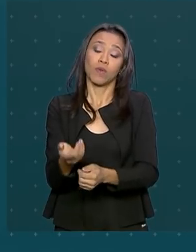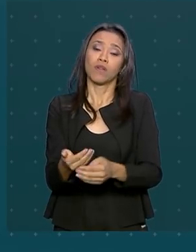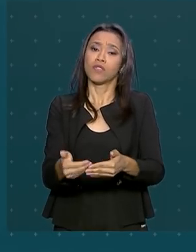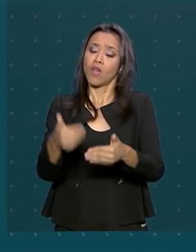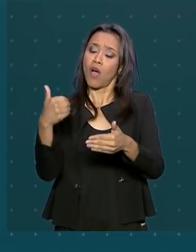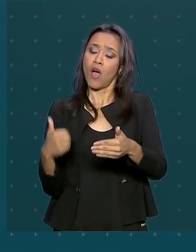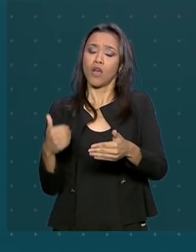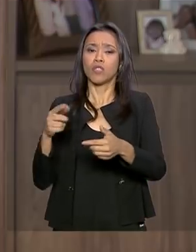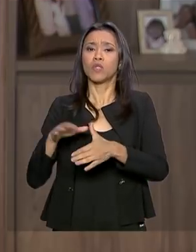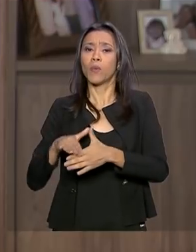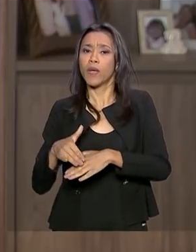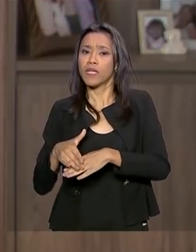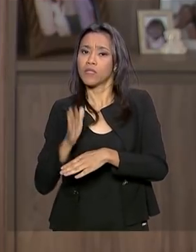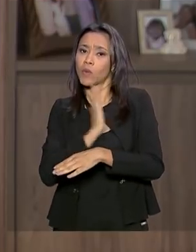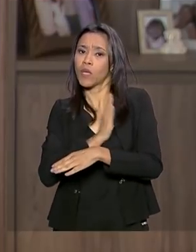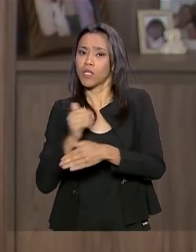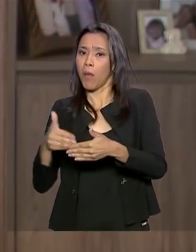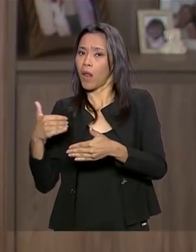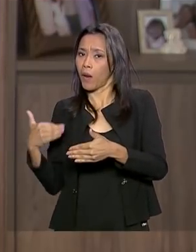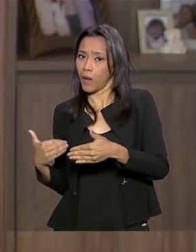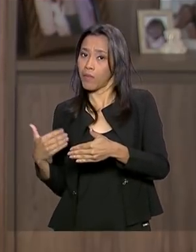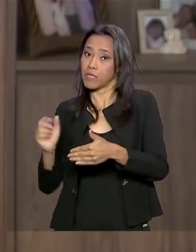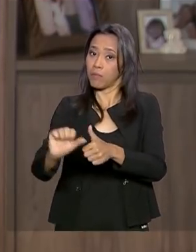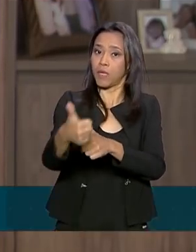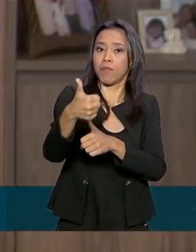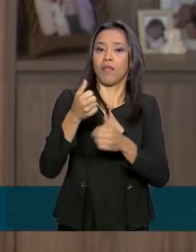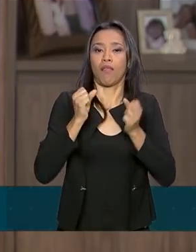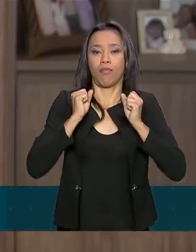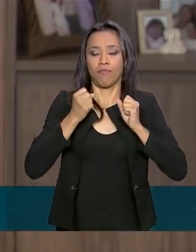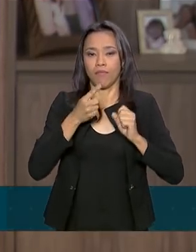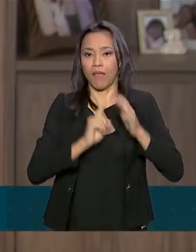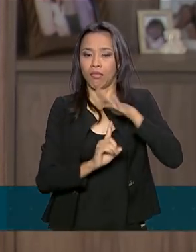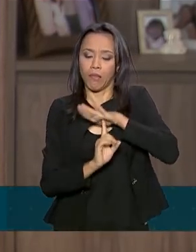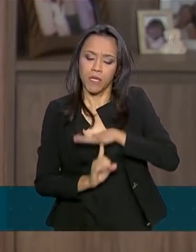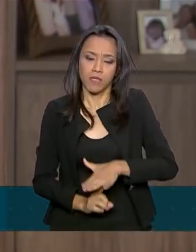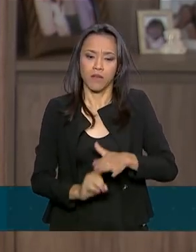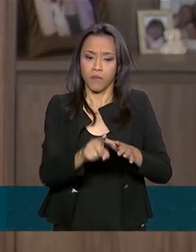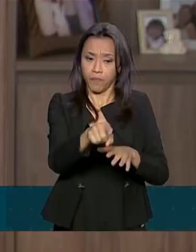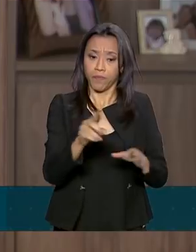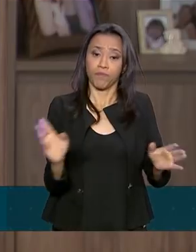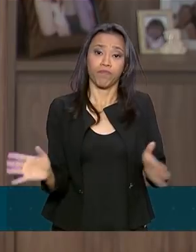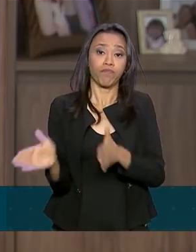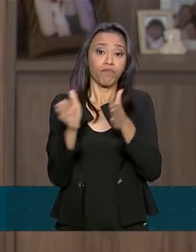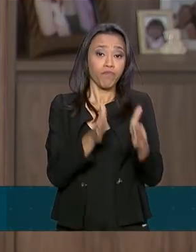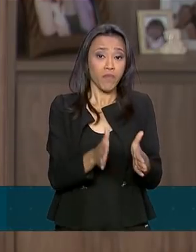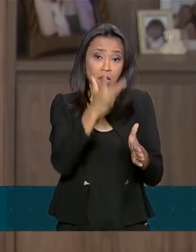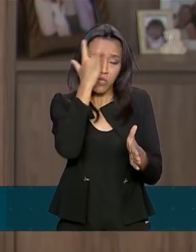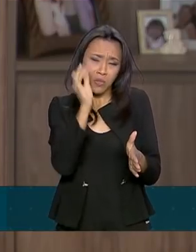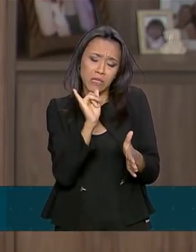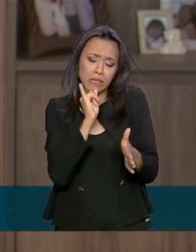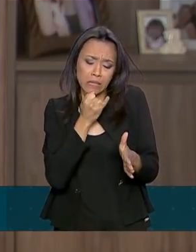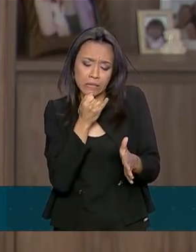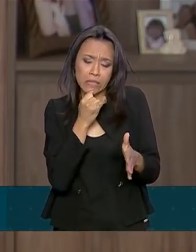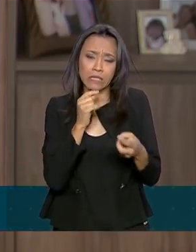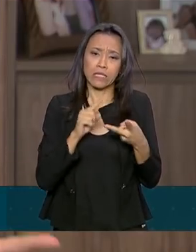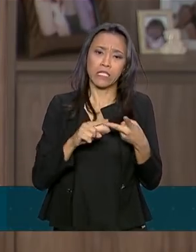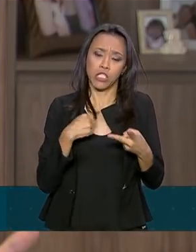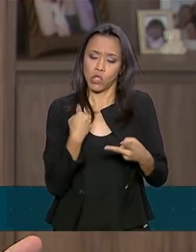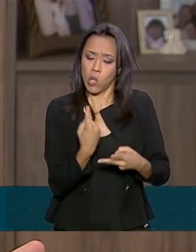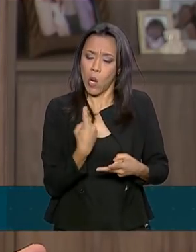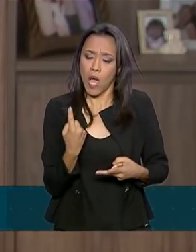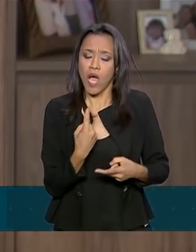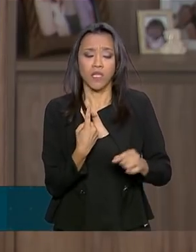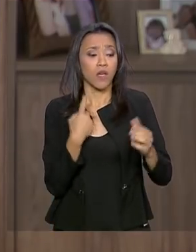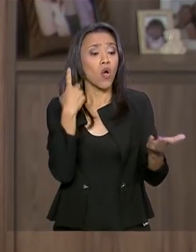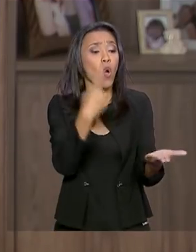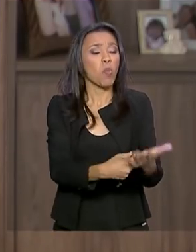doenças do coração. A pessoa começa a ficar mais triste, pode ficar mais isolada, passa a desmarcar